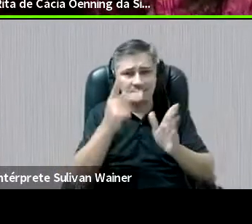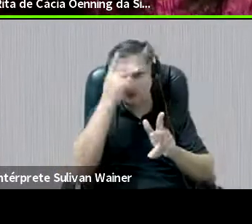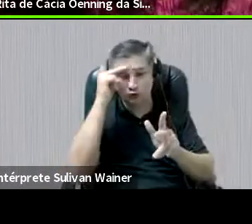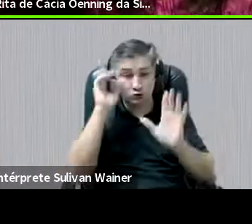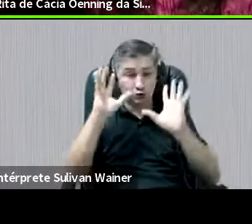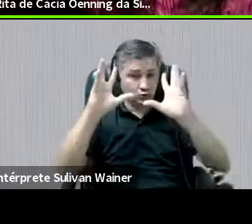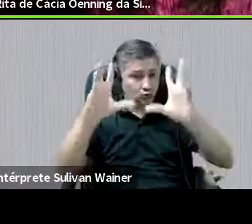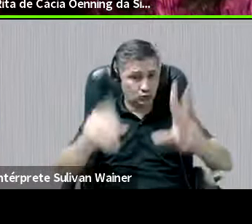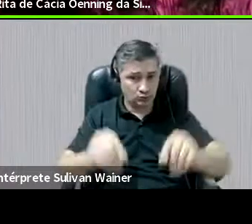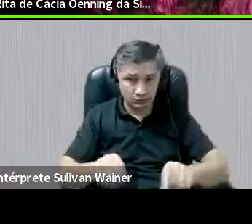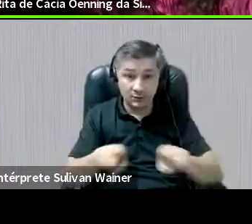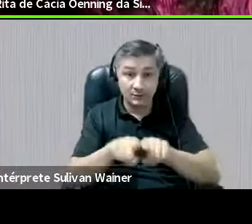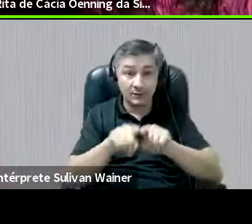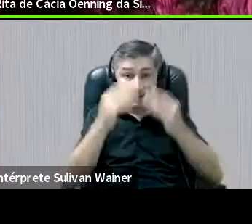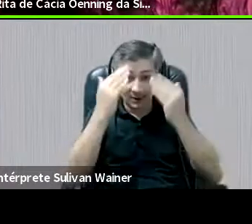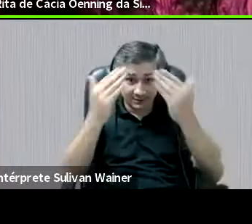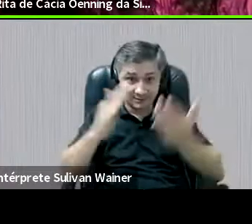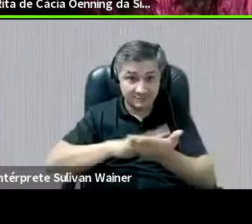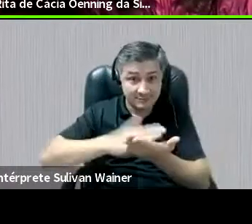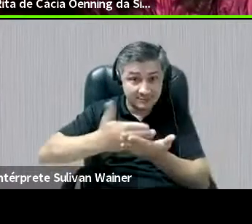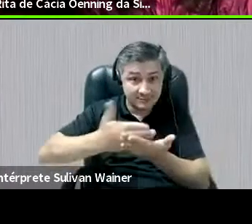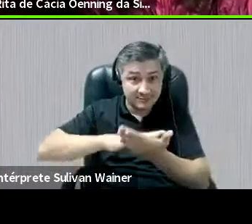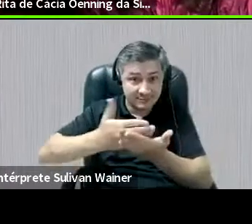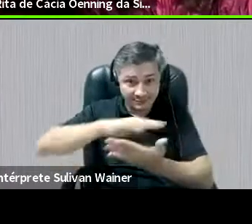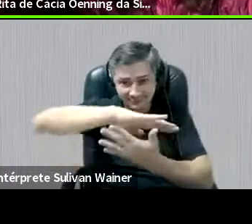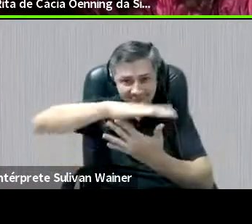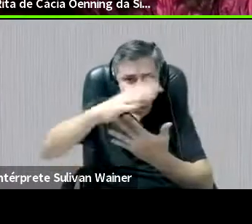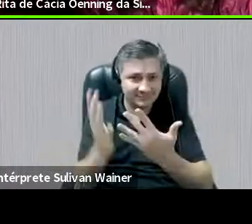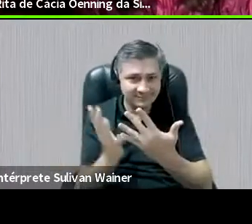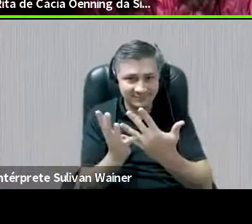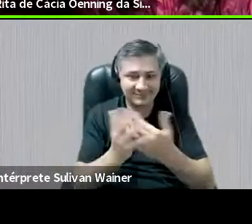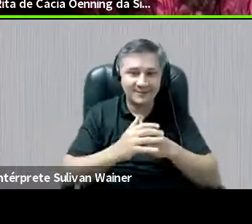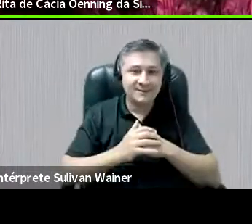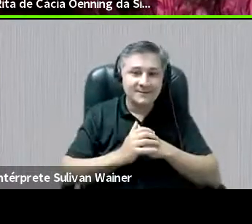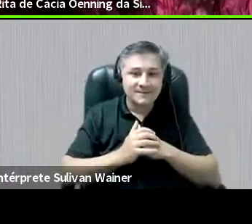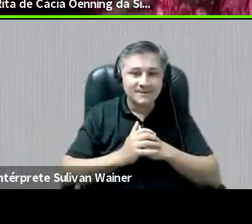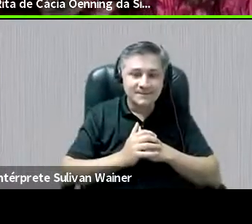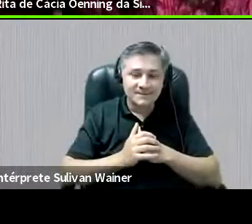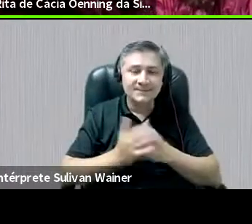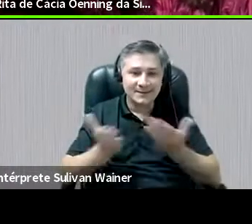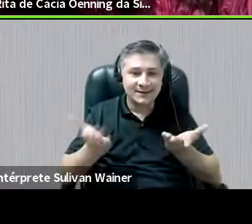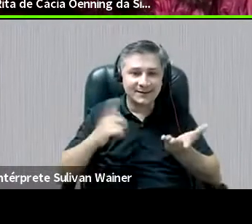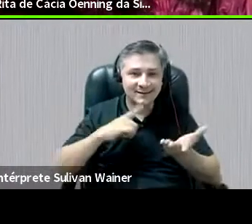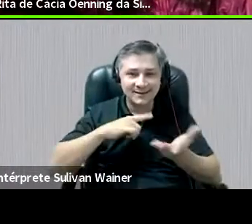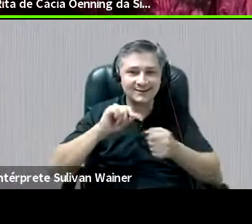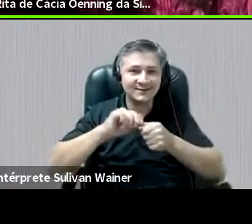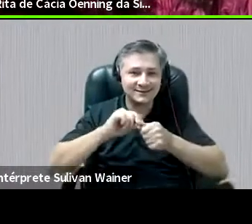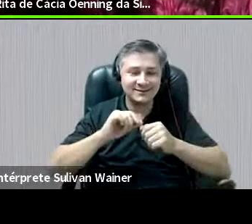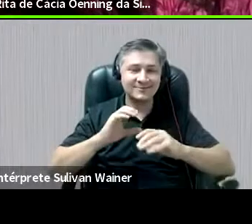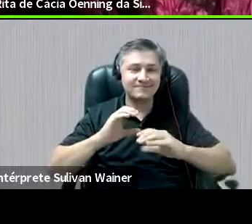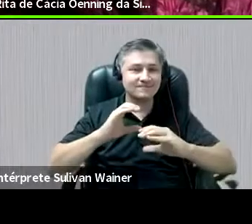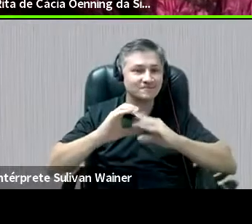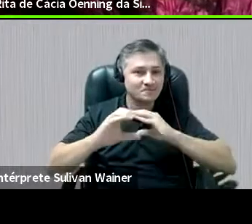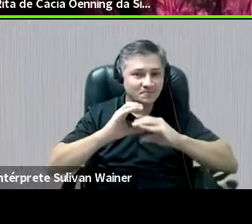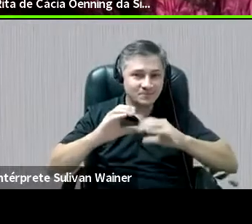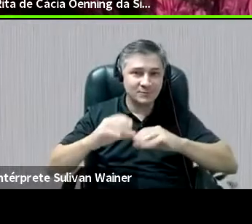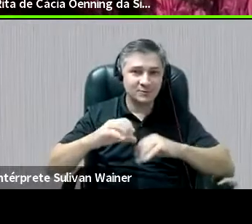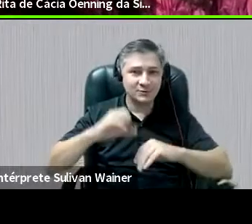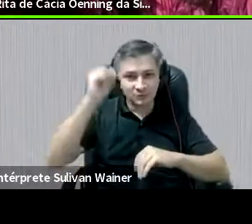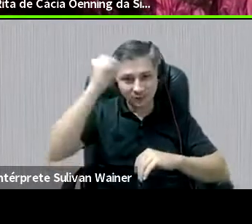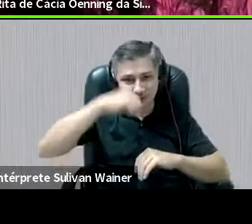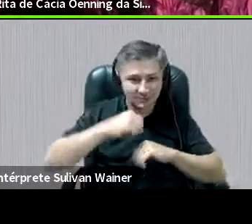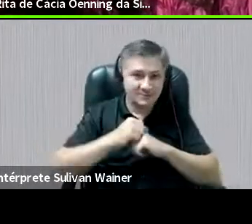queria agradecer os intérpretes aqui, que estão fazendo, o Sullivan